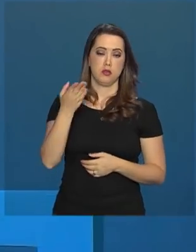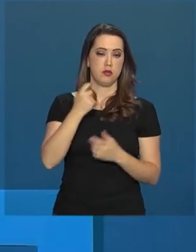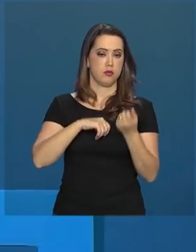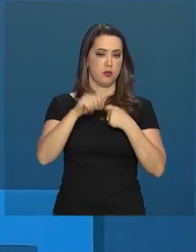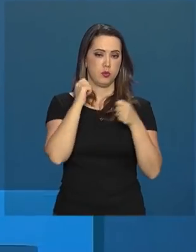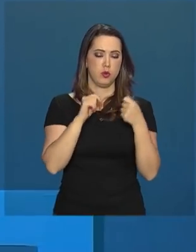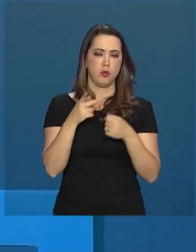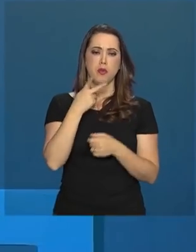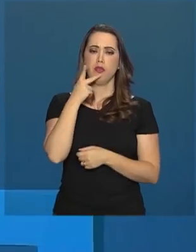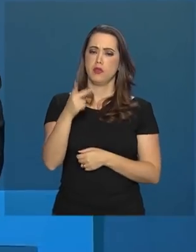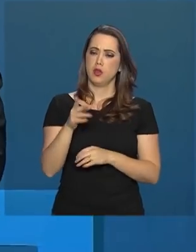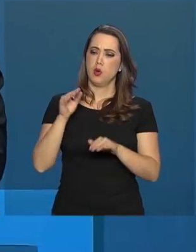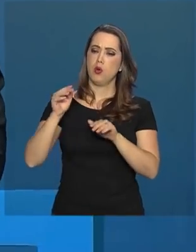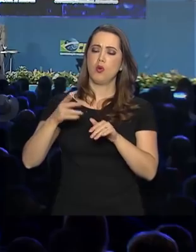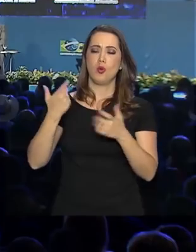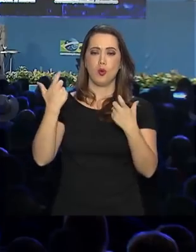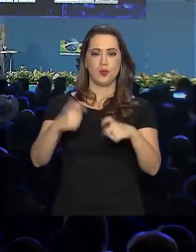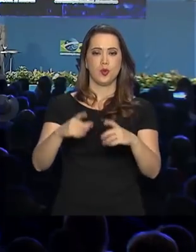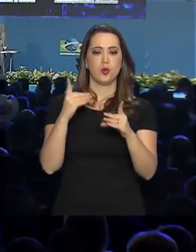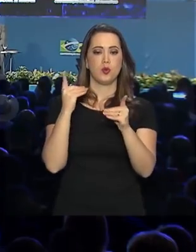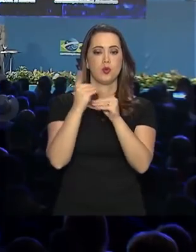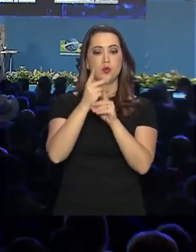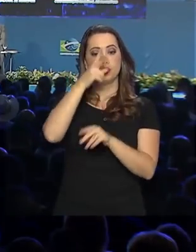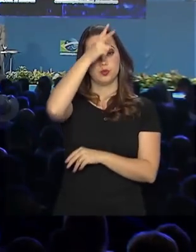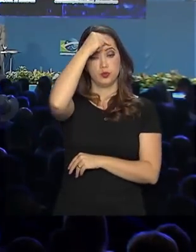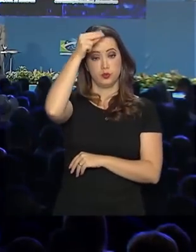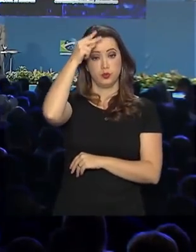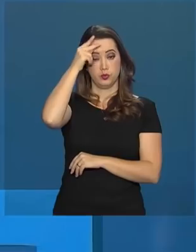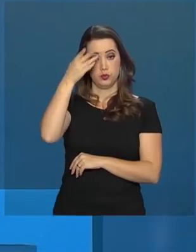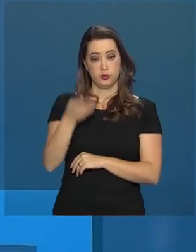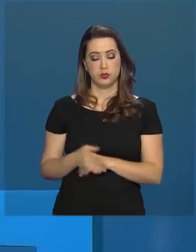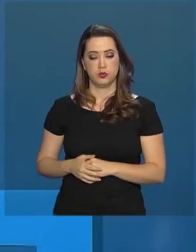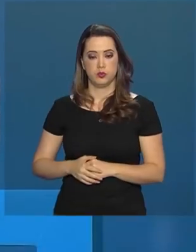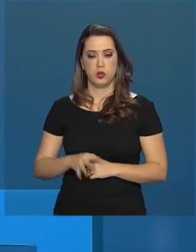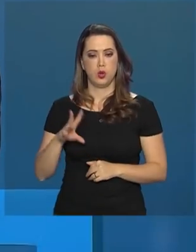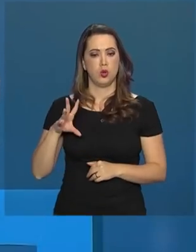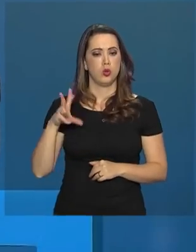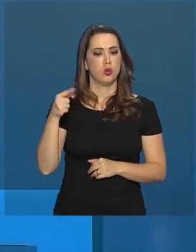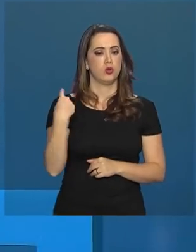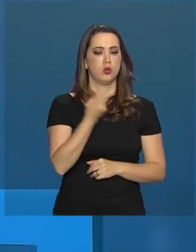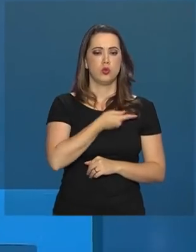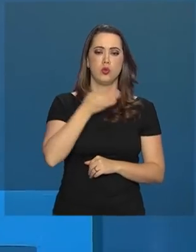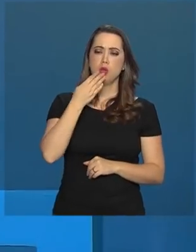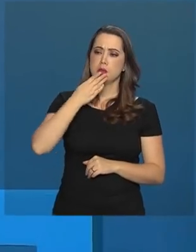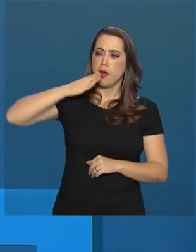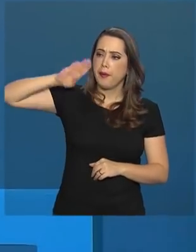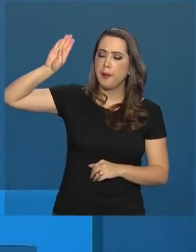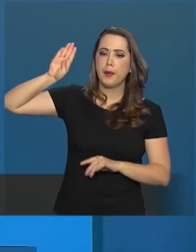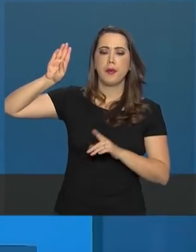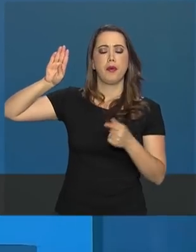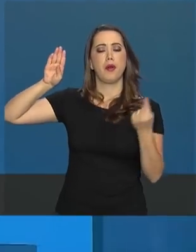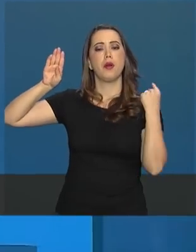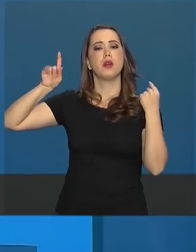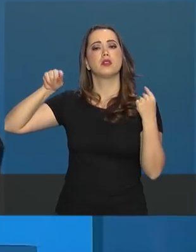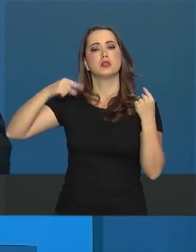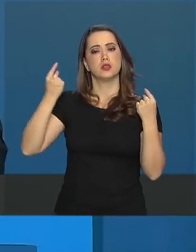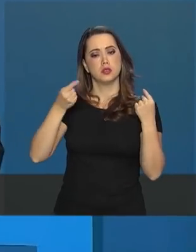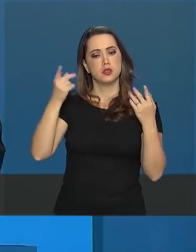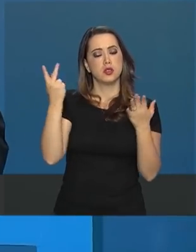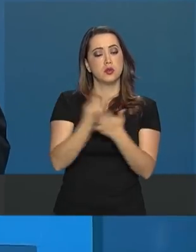Guedes, defendida na Marcha Brasília em defesa dos municípios. Toda a nossa campanha foi feita em cima dessa ideia de